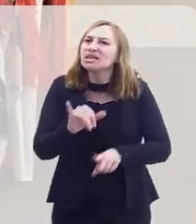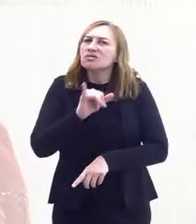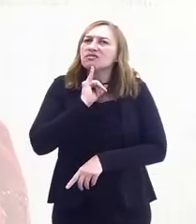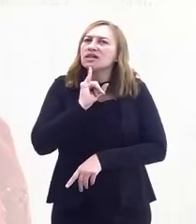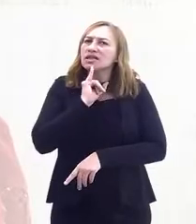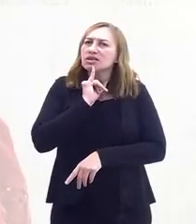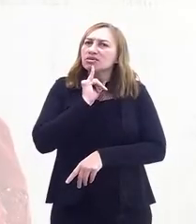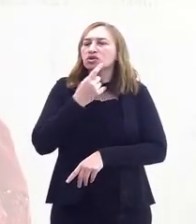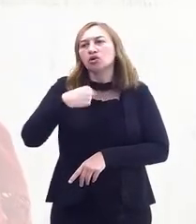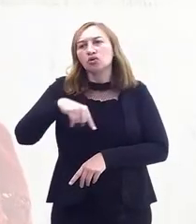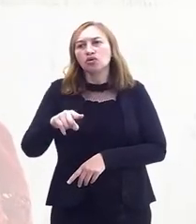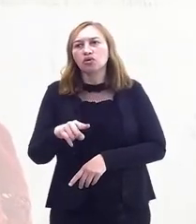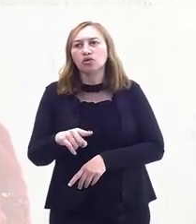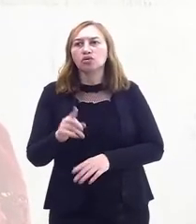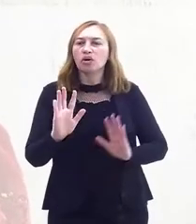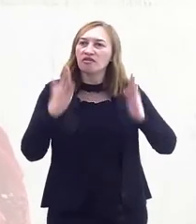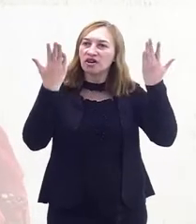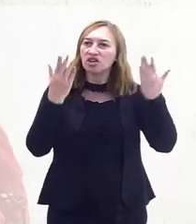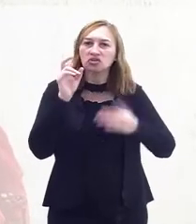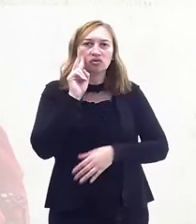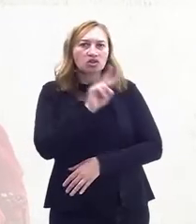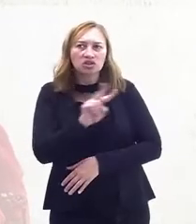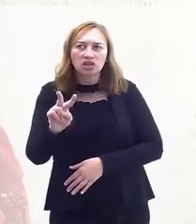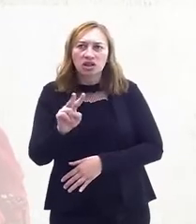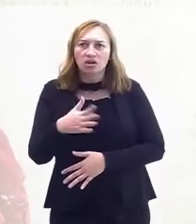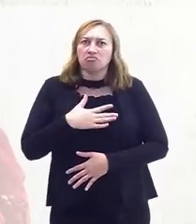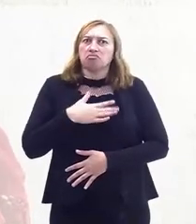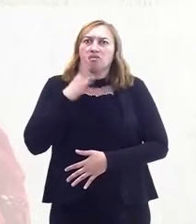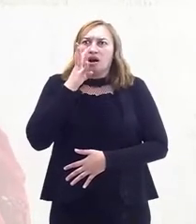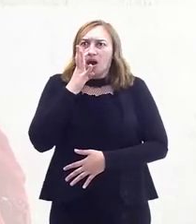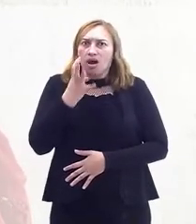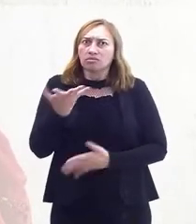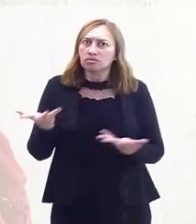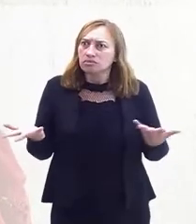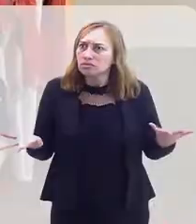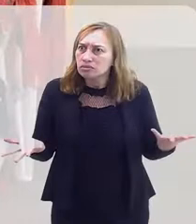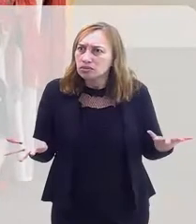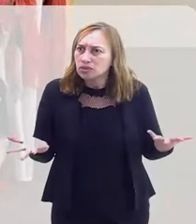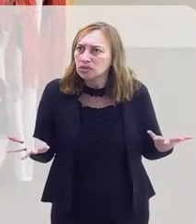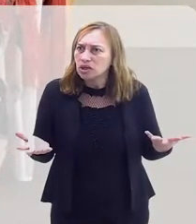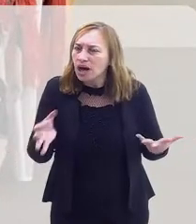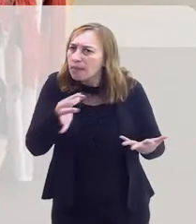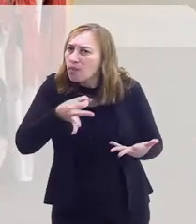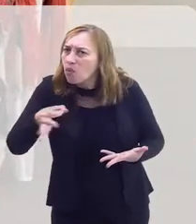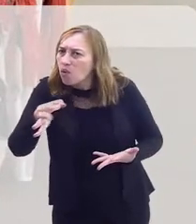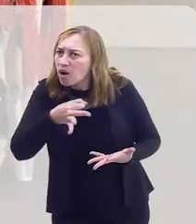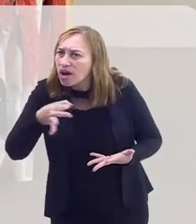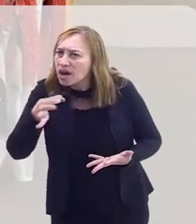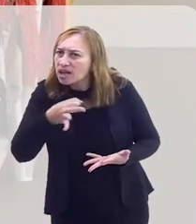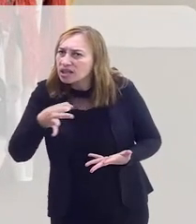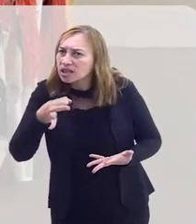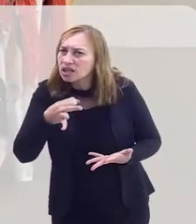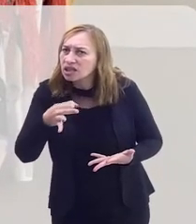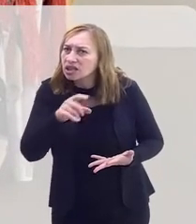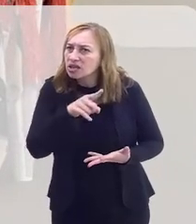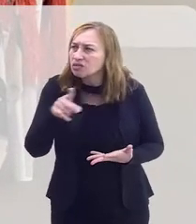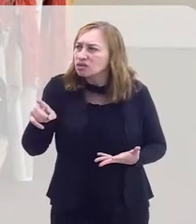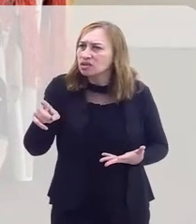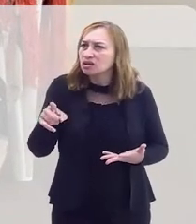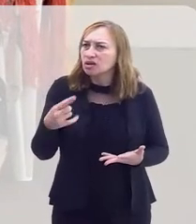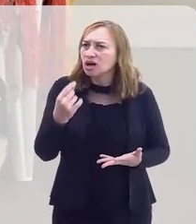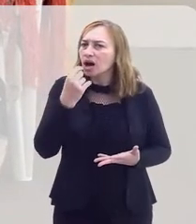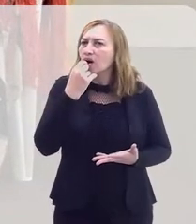infelizmente, estive num ritual de vocês e vi uma coisa que eu fiquei muito impressionado. A moeda que vocês